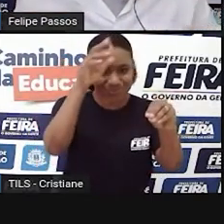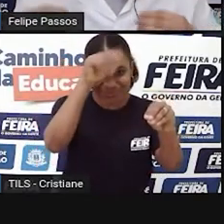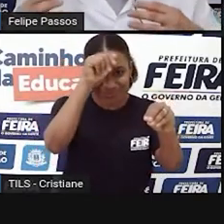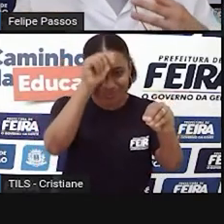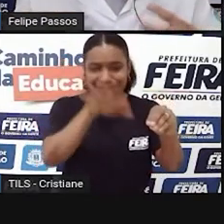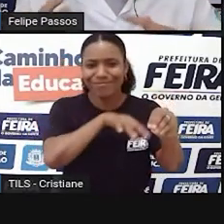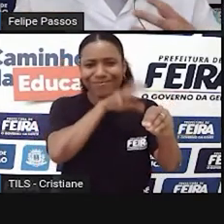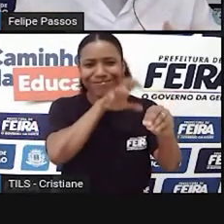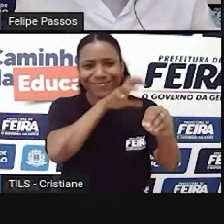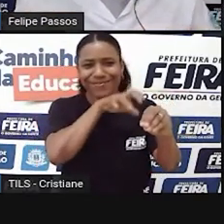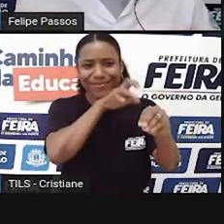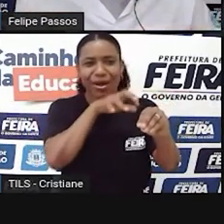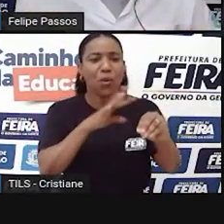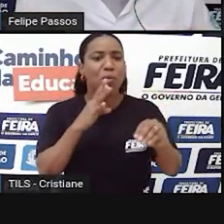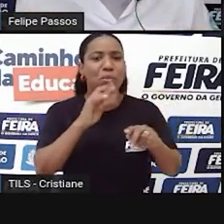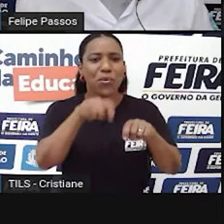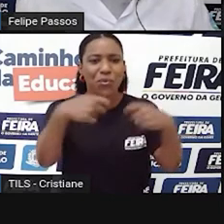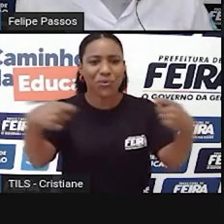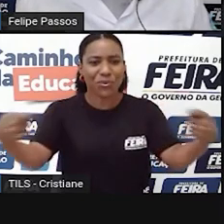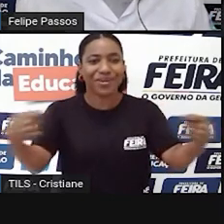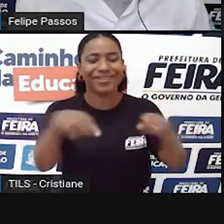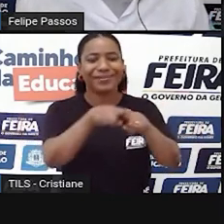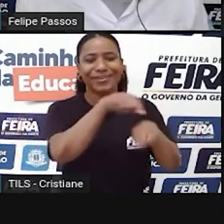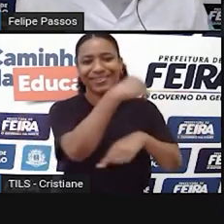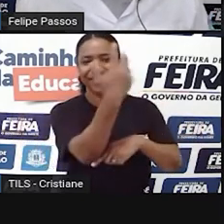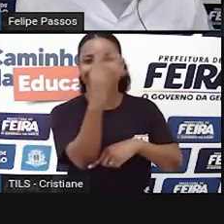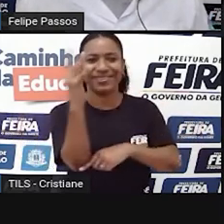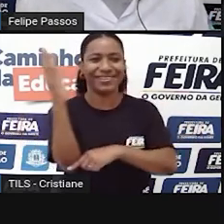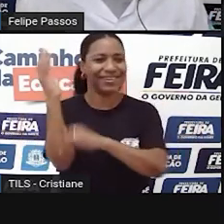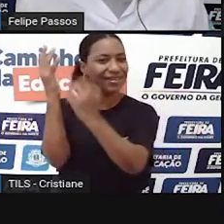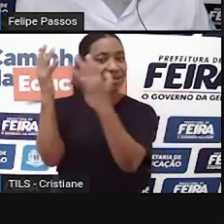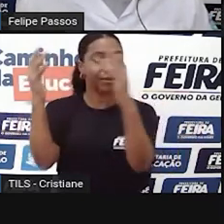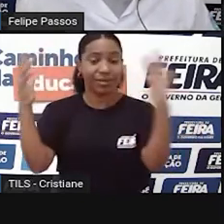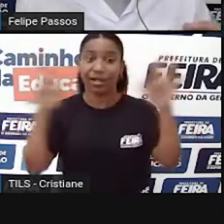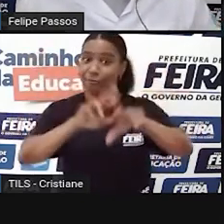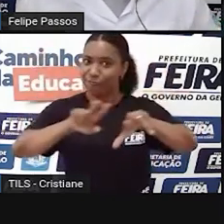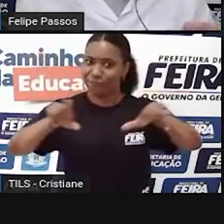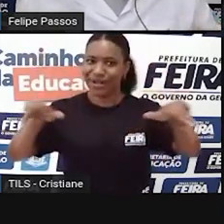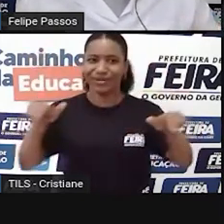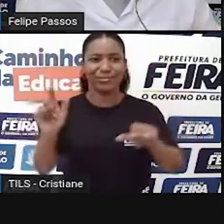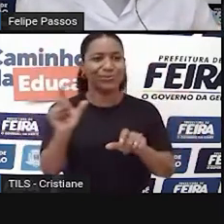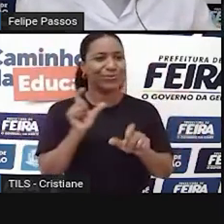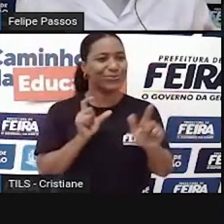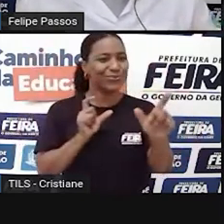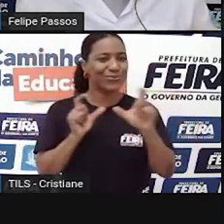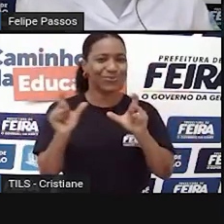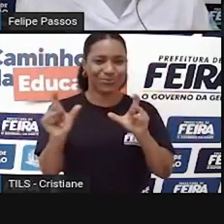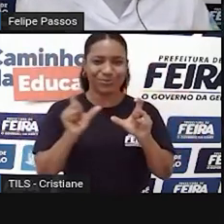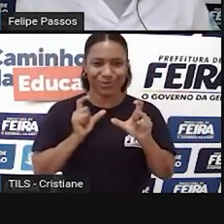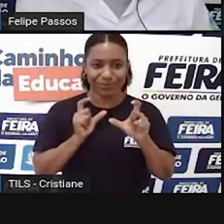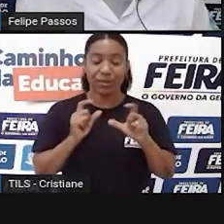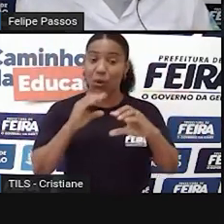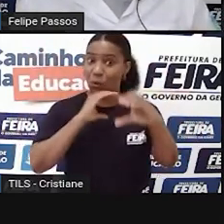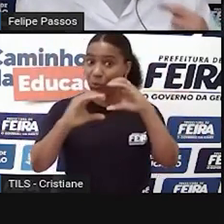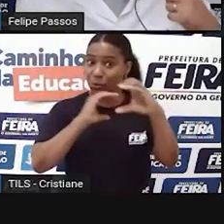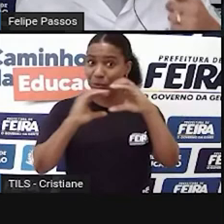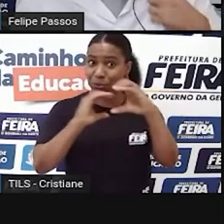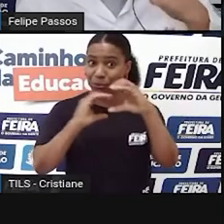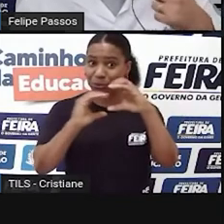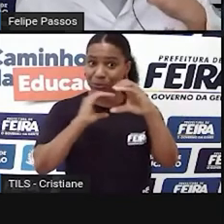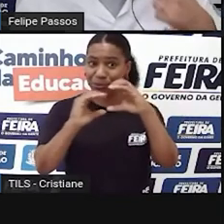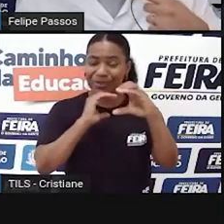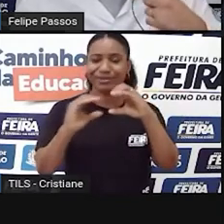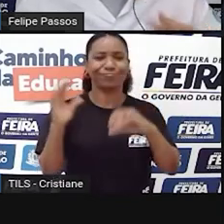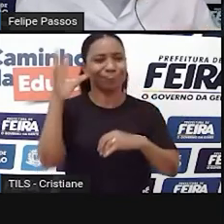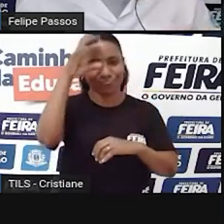plantas, foi adquirindo novas palavras para o seu vocabulário. Isso influenciou na nossa comunicação. A